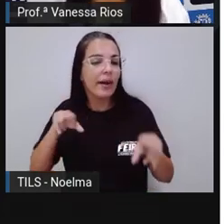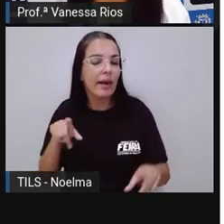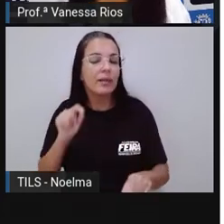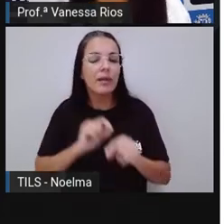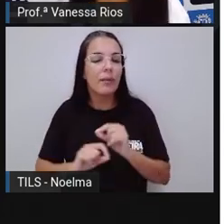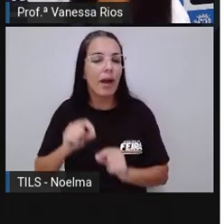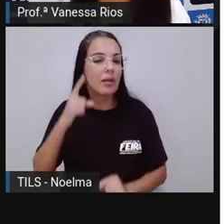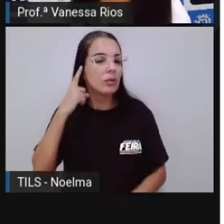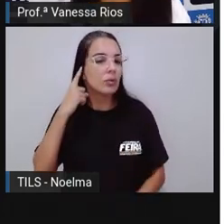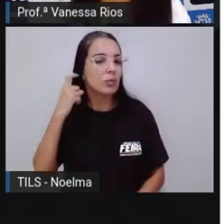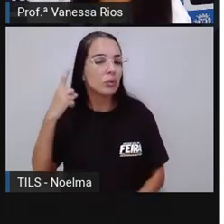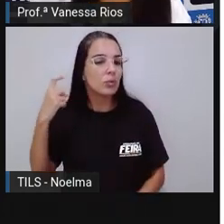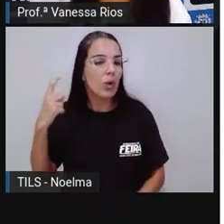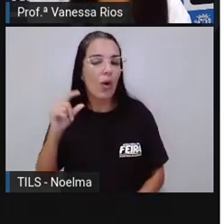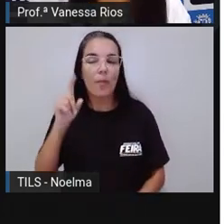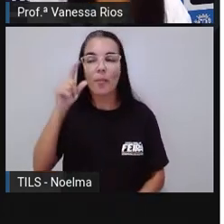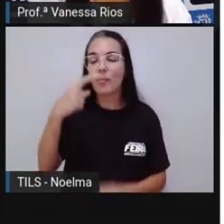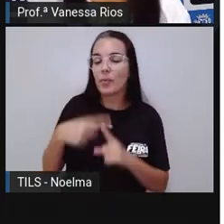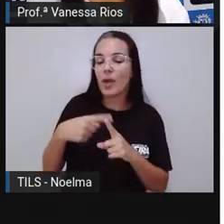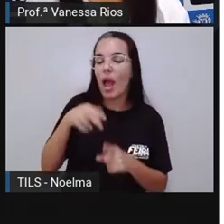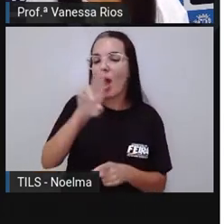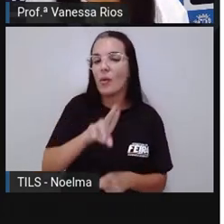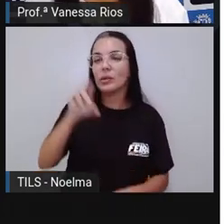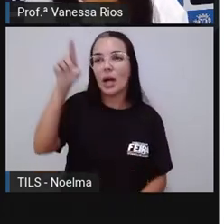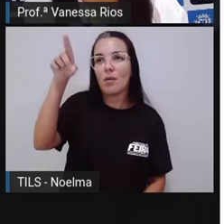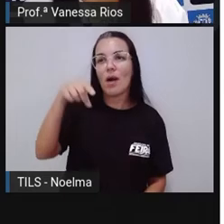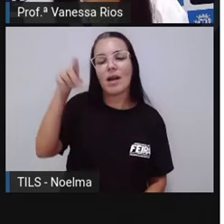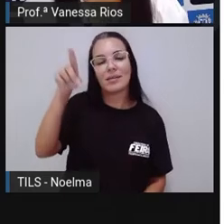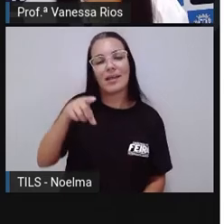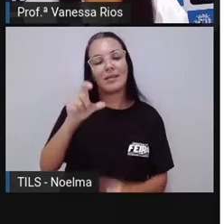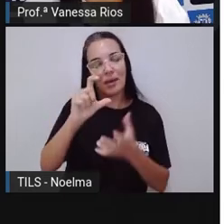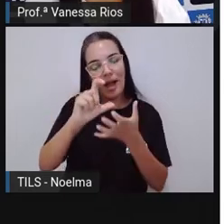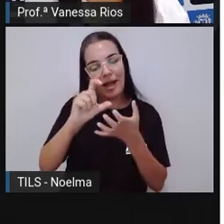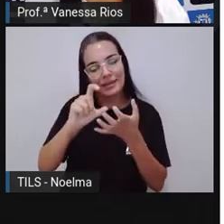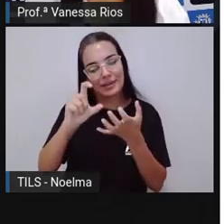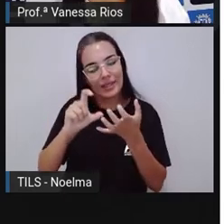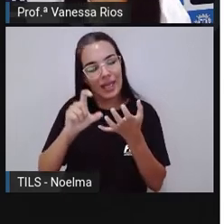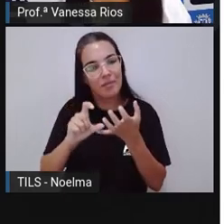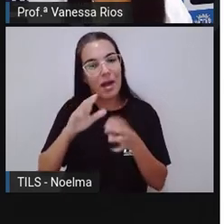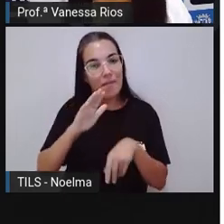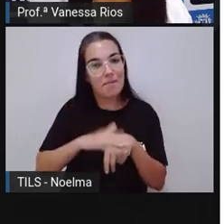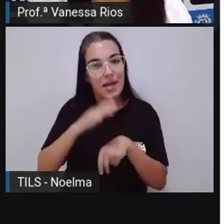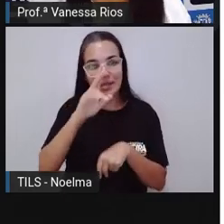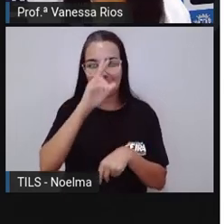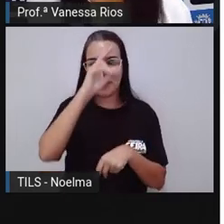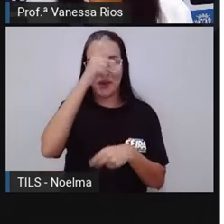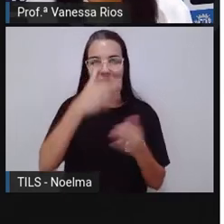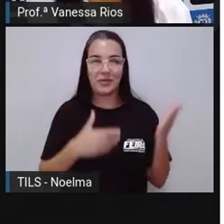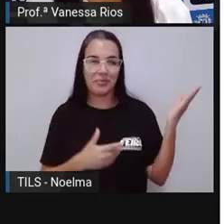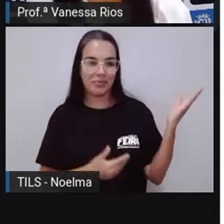justamente no acento utilizado na sílaba tônica, né? De cada palavra.